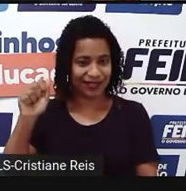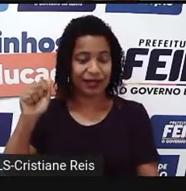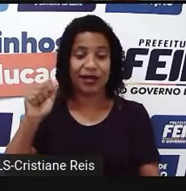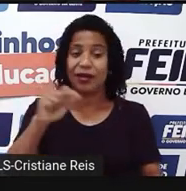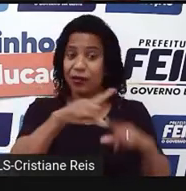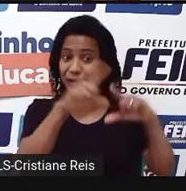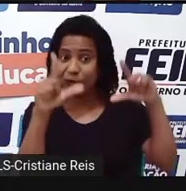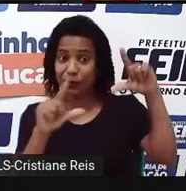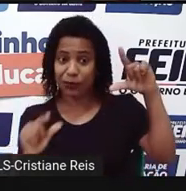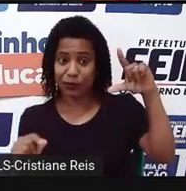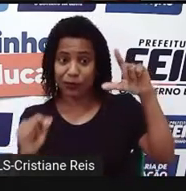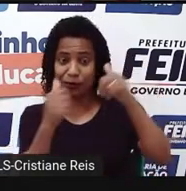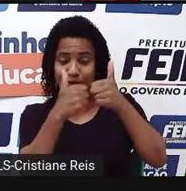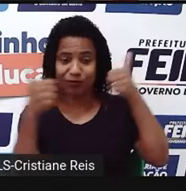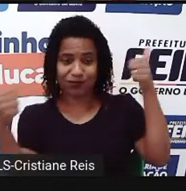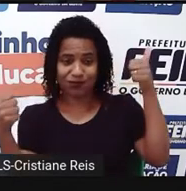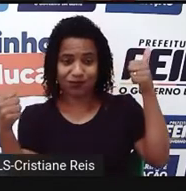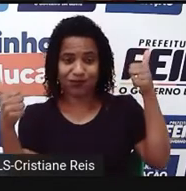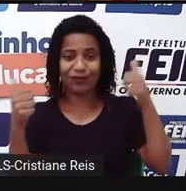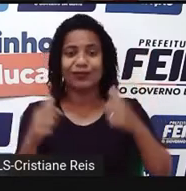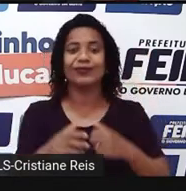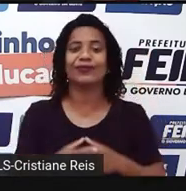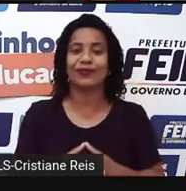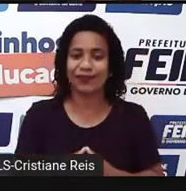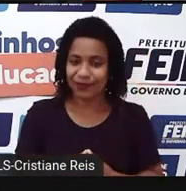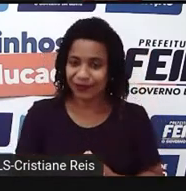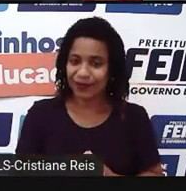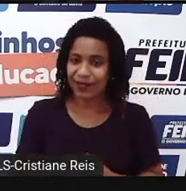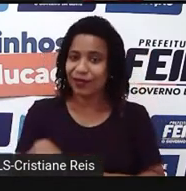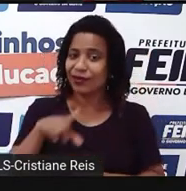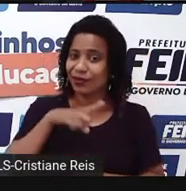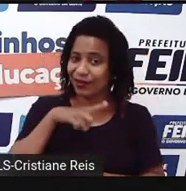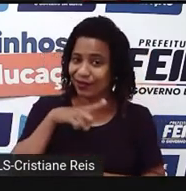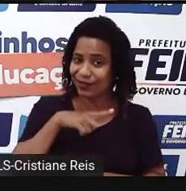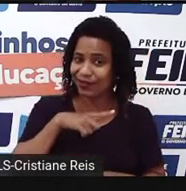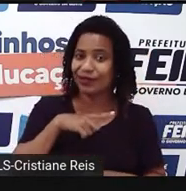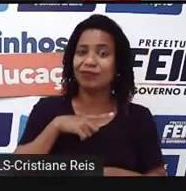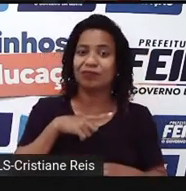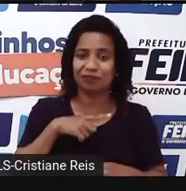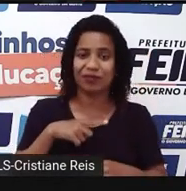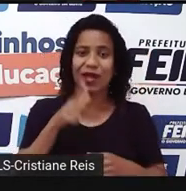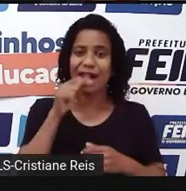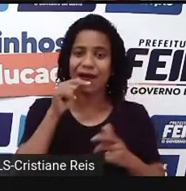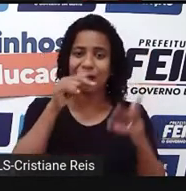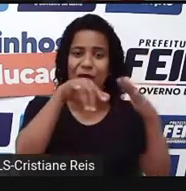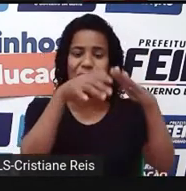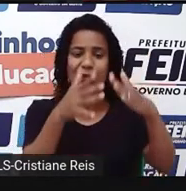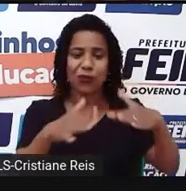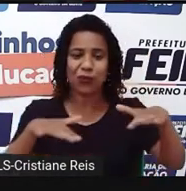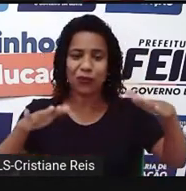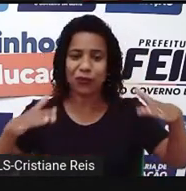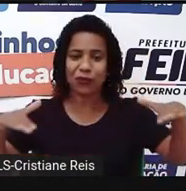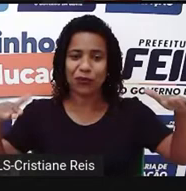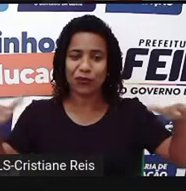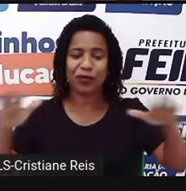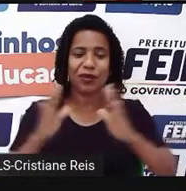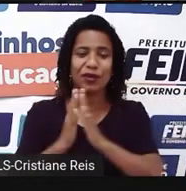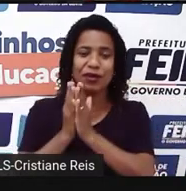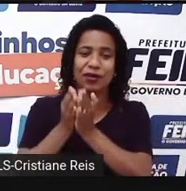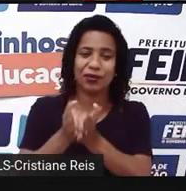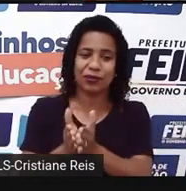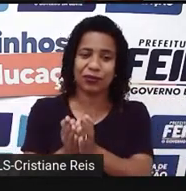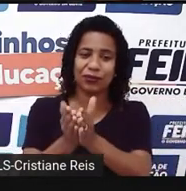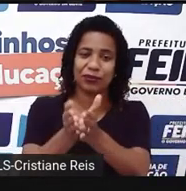África. E nós temos aí um grande porto de navios de cruzeiro. E essa cidade, ela é muito conhecida